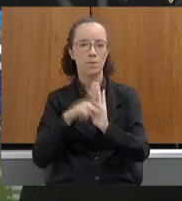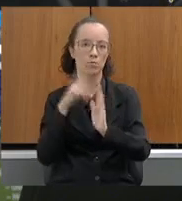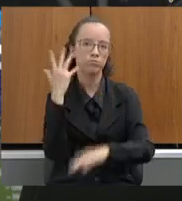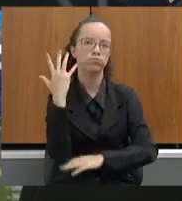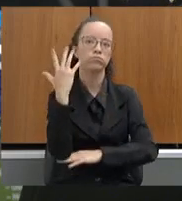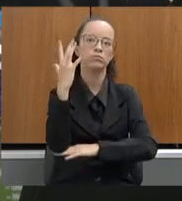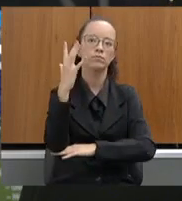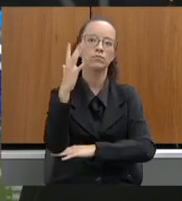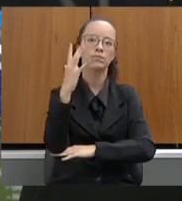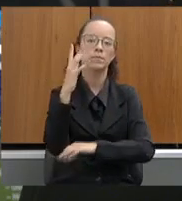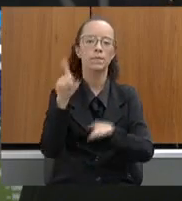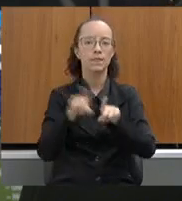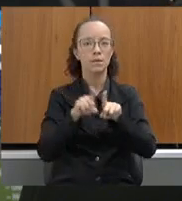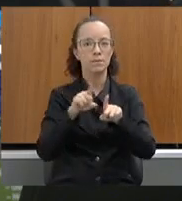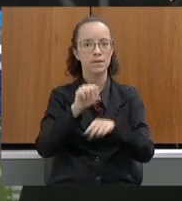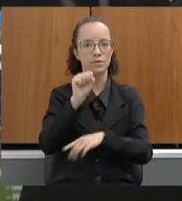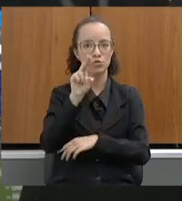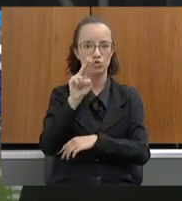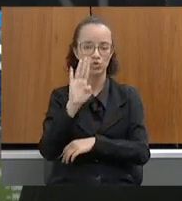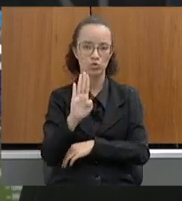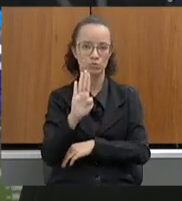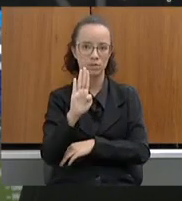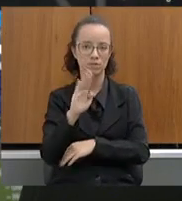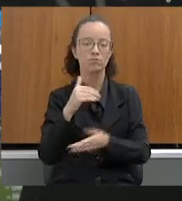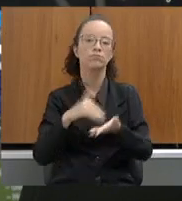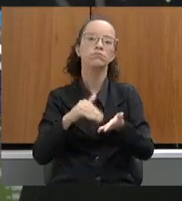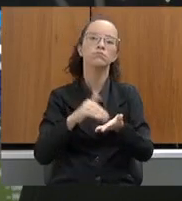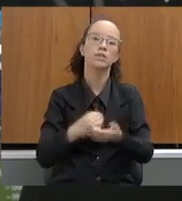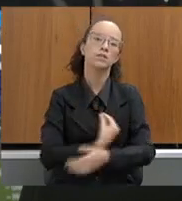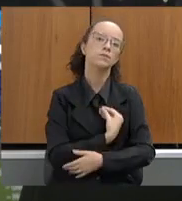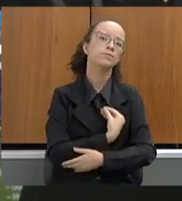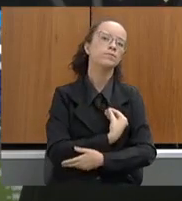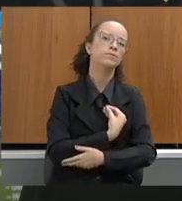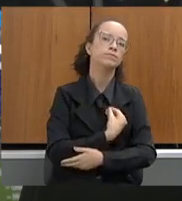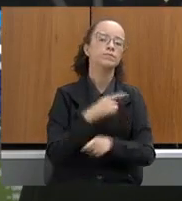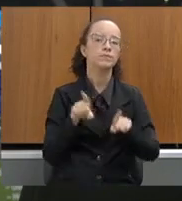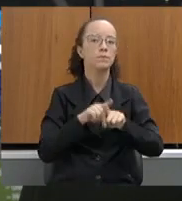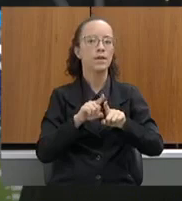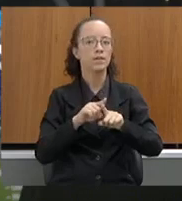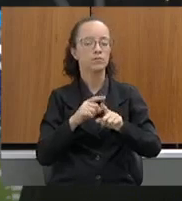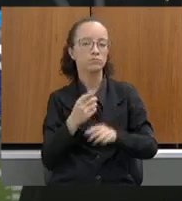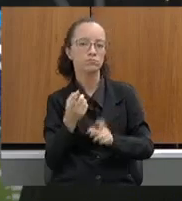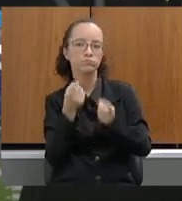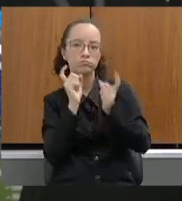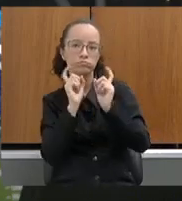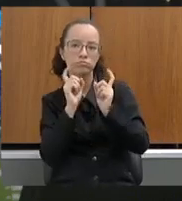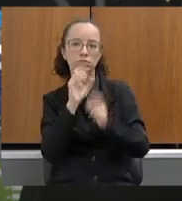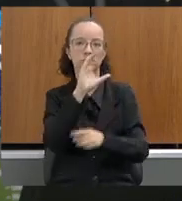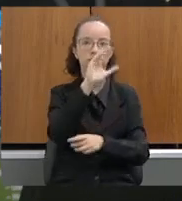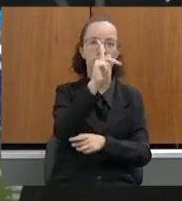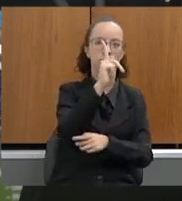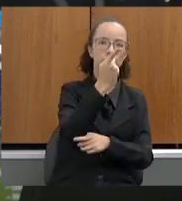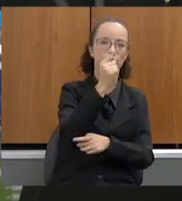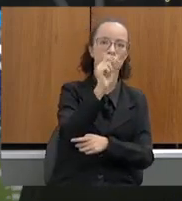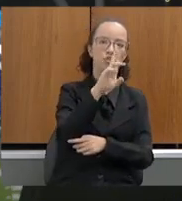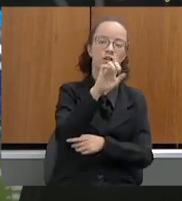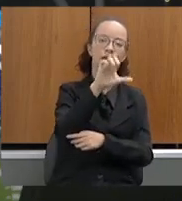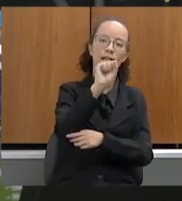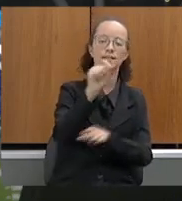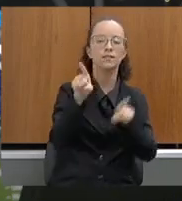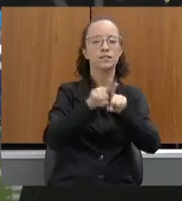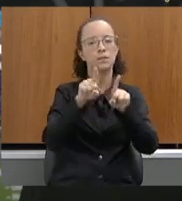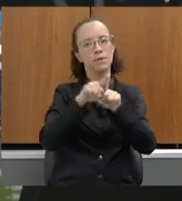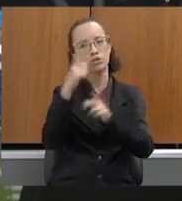e subsecretário de fiscalização ambiental presentes e atuantes em reunião realizada entre Charles Soares de Souza e outras